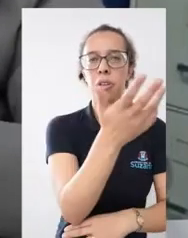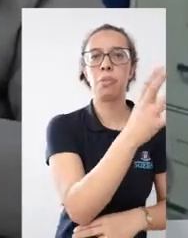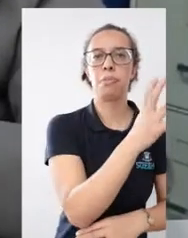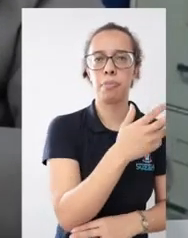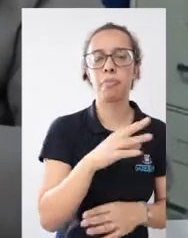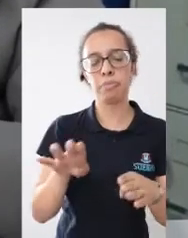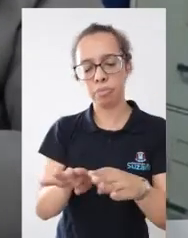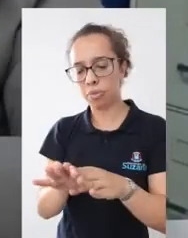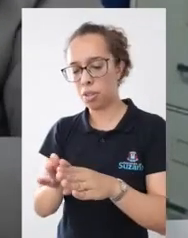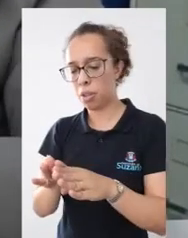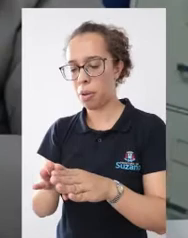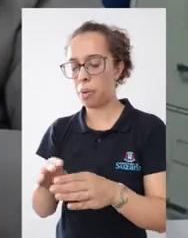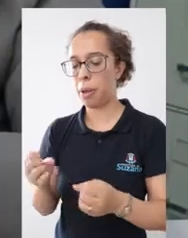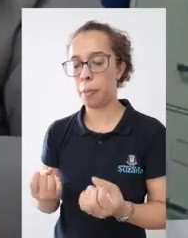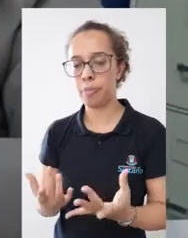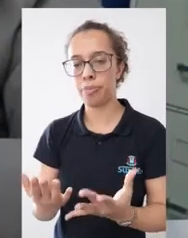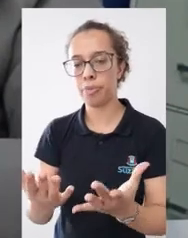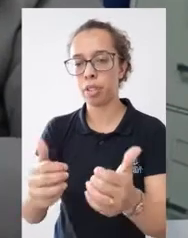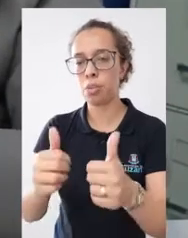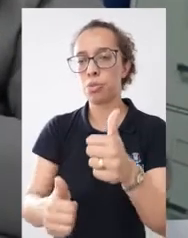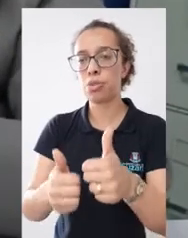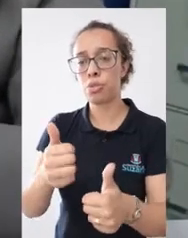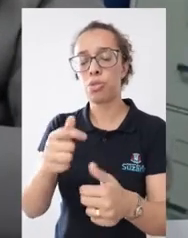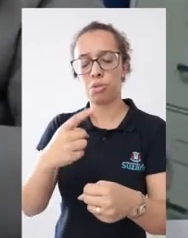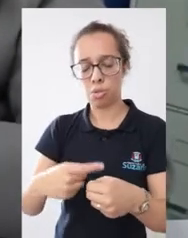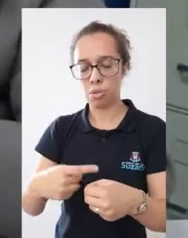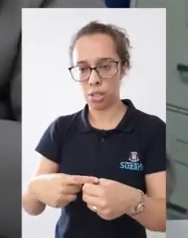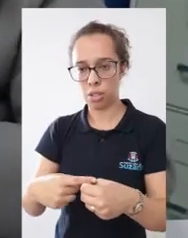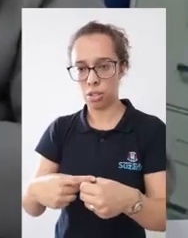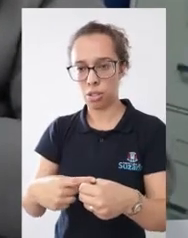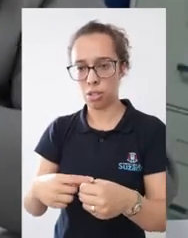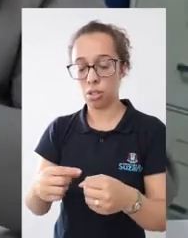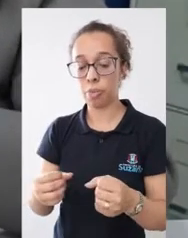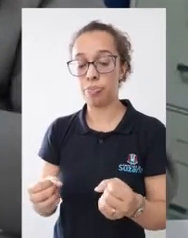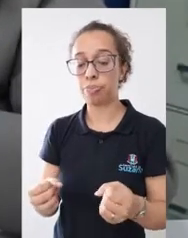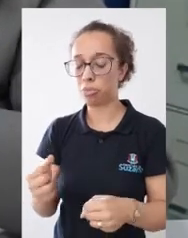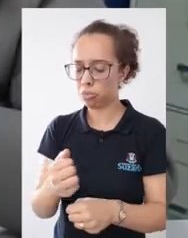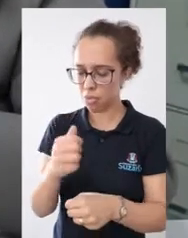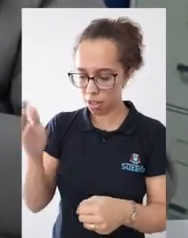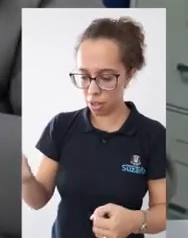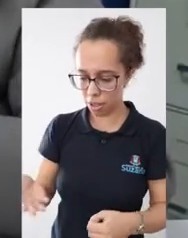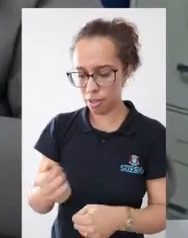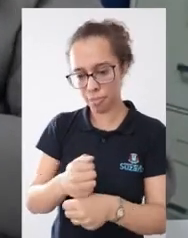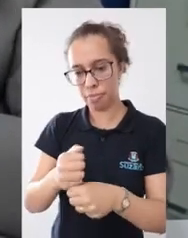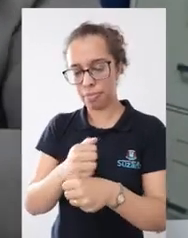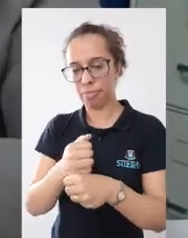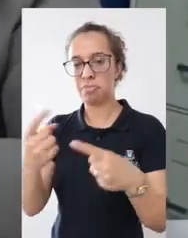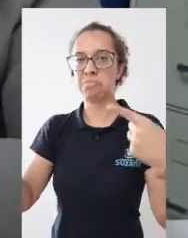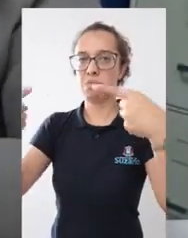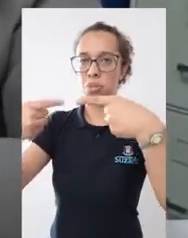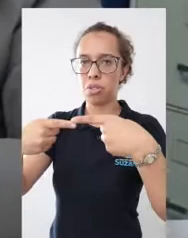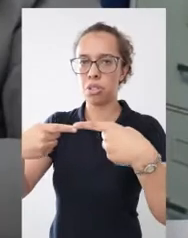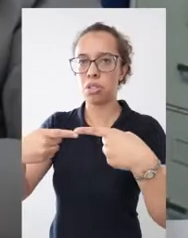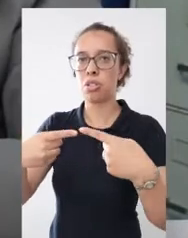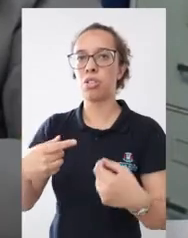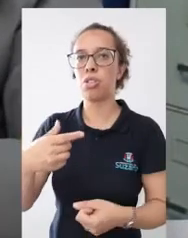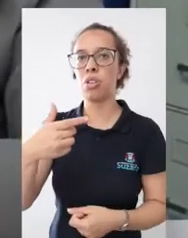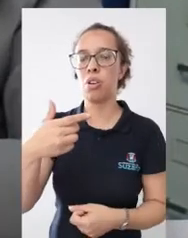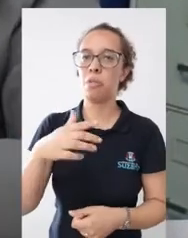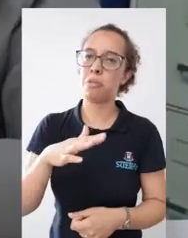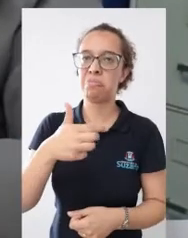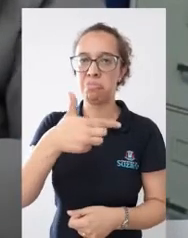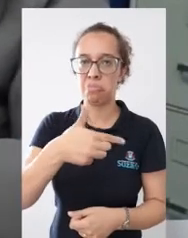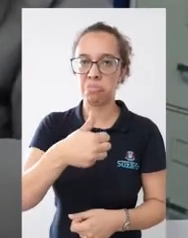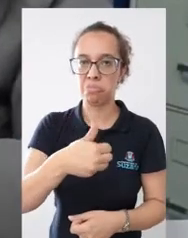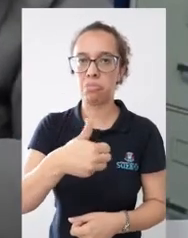que através do edital nos exige, tanto na melhor idade como na criança e jovem adolescente, e nós estamos aqui para